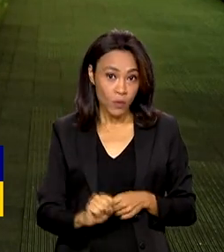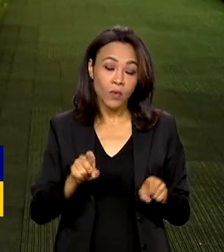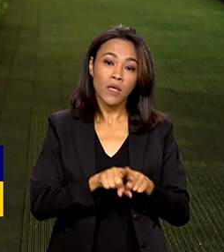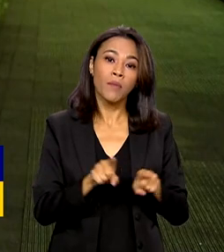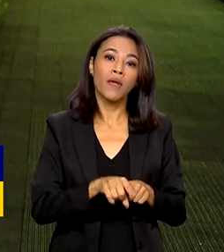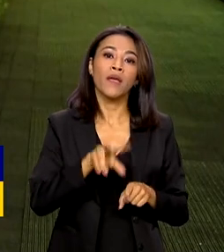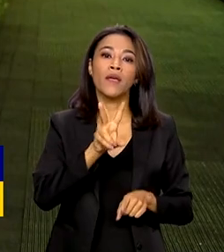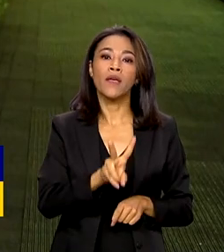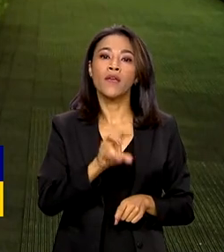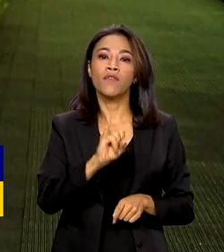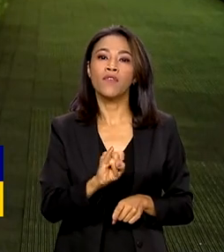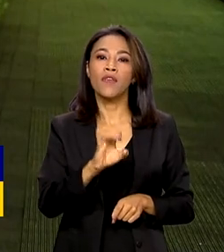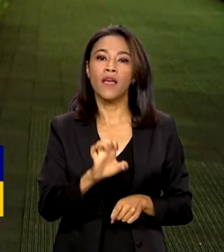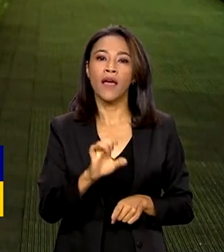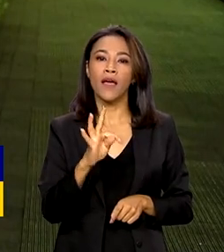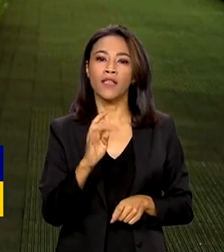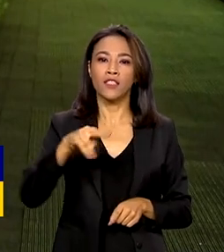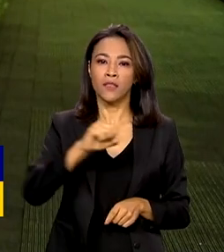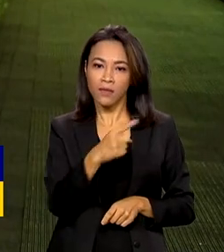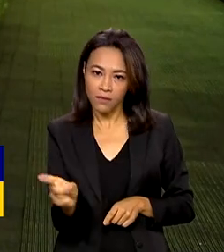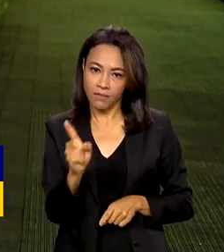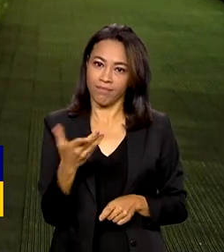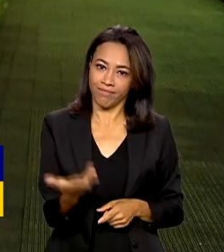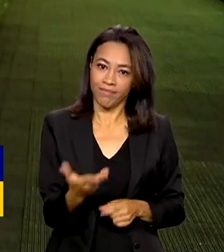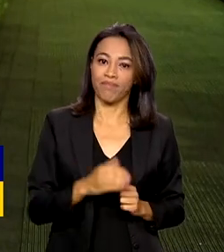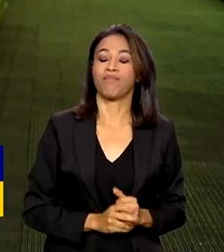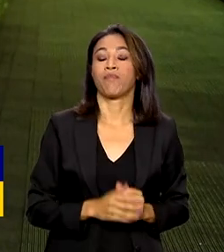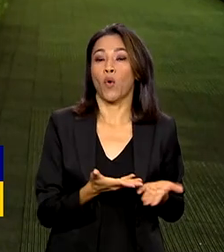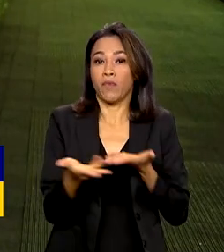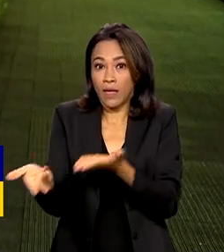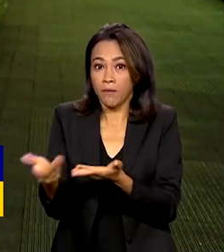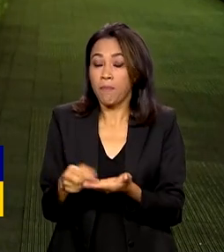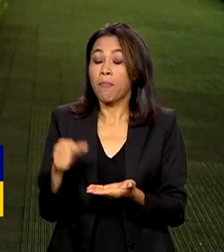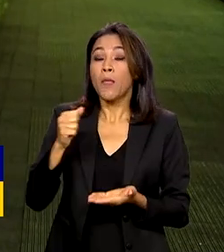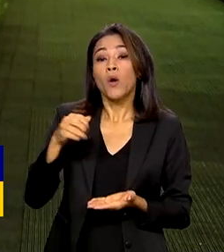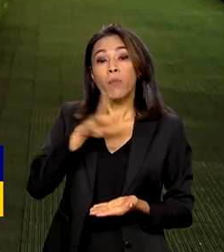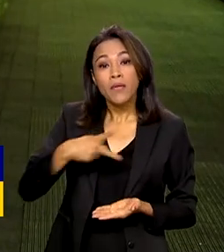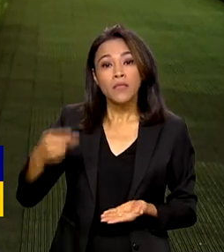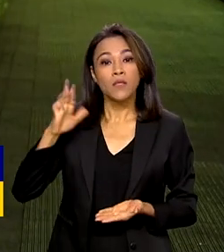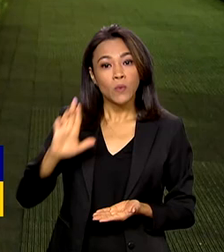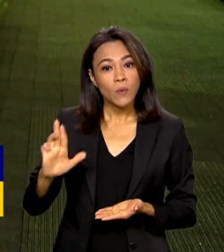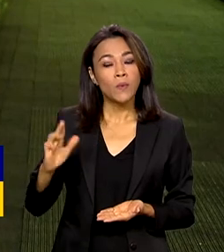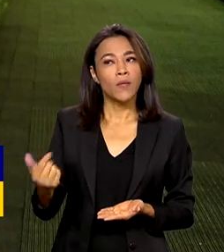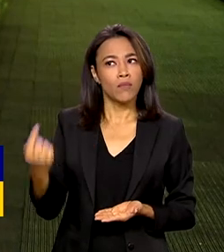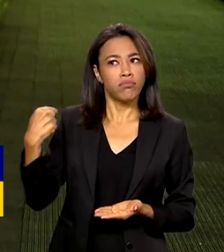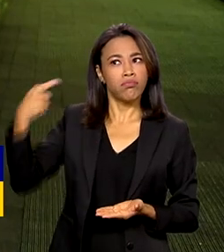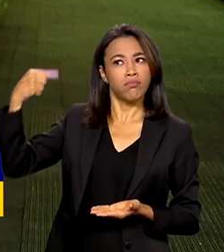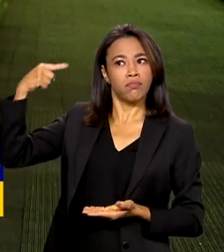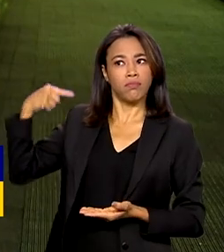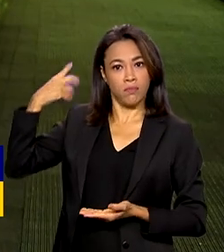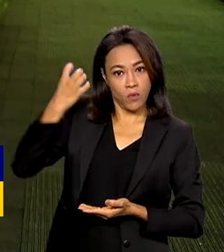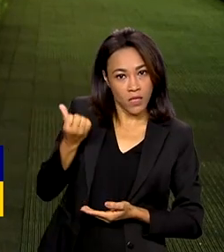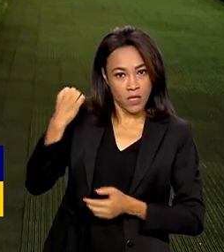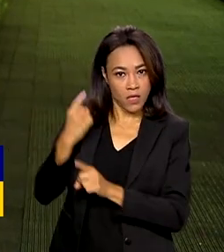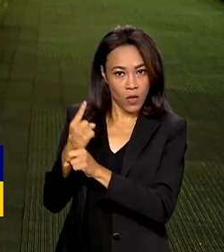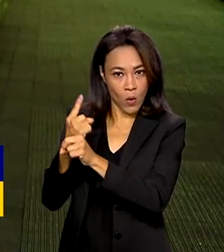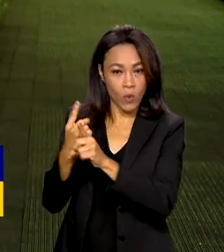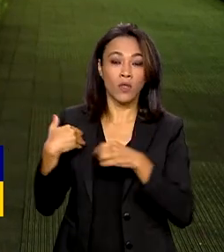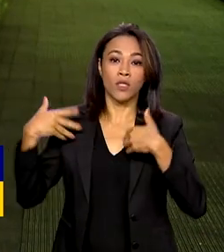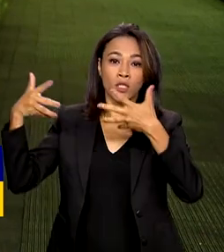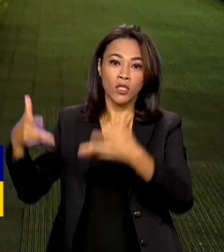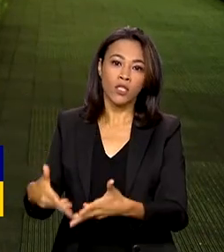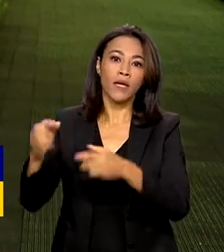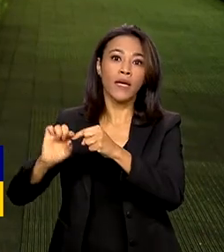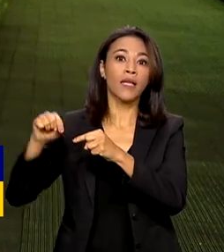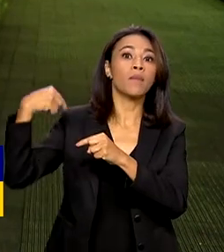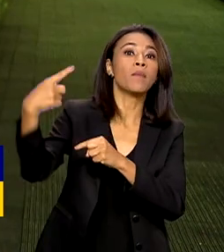participa como convidado da cúpula do G7. O presidente Lula, presente nas outras seis edições, chega a Hiroshima na